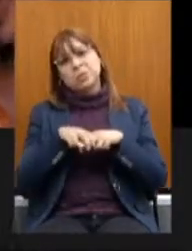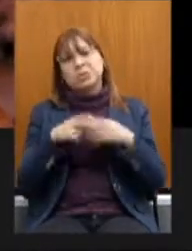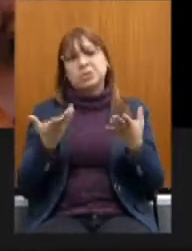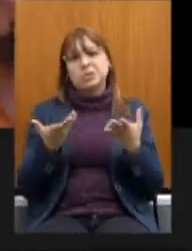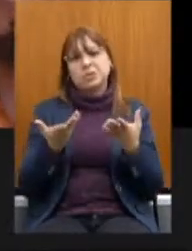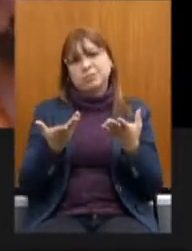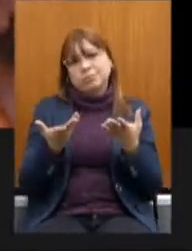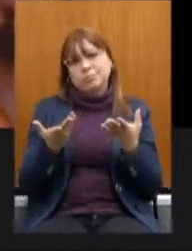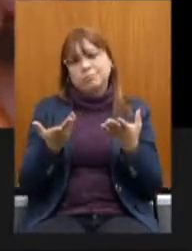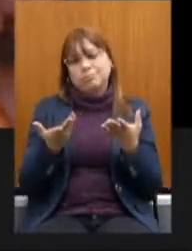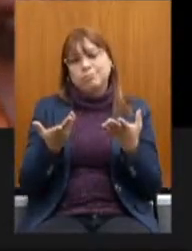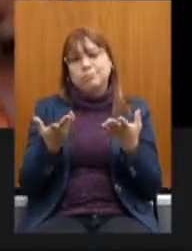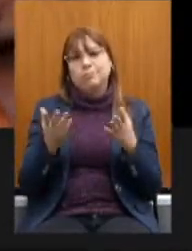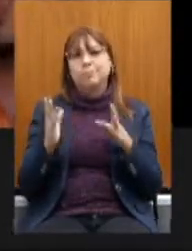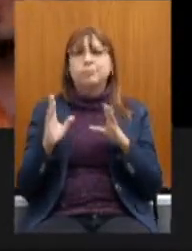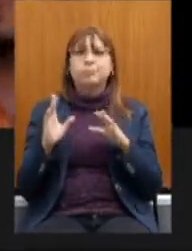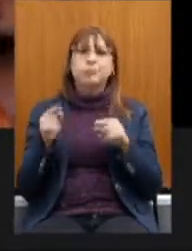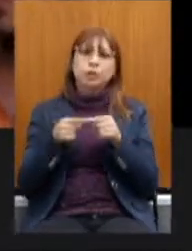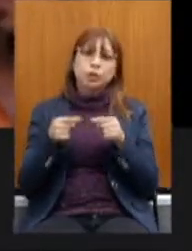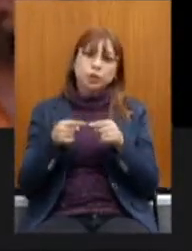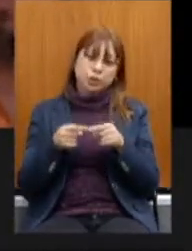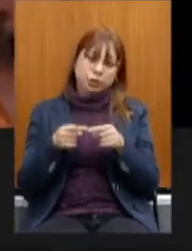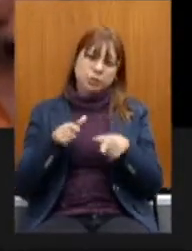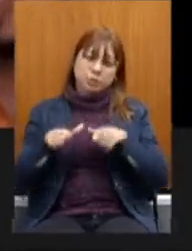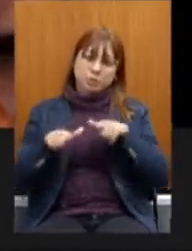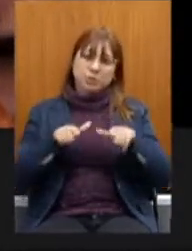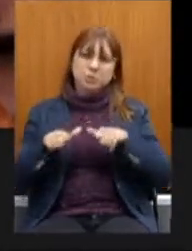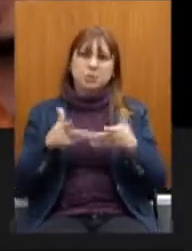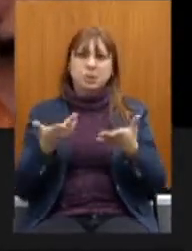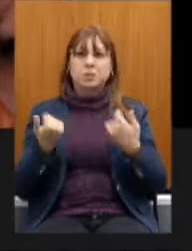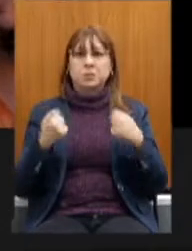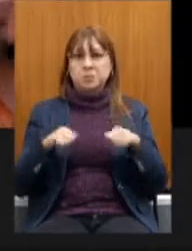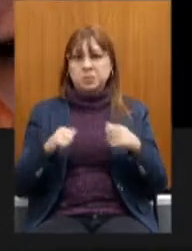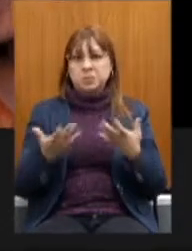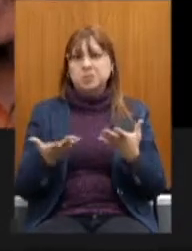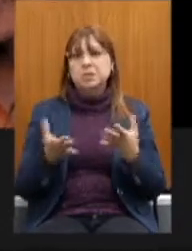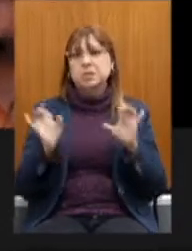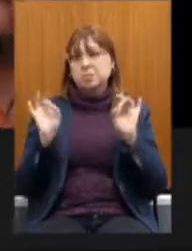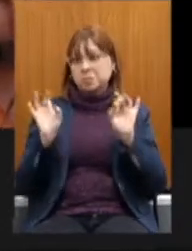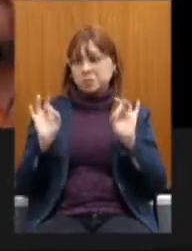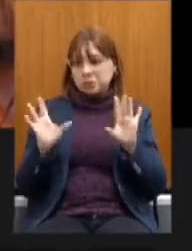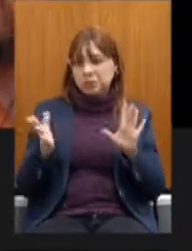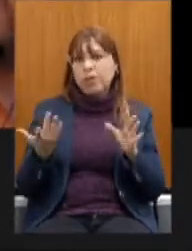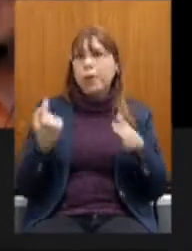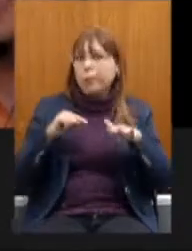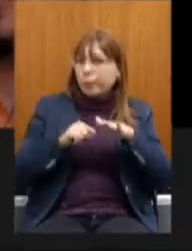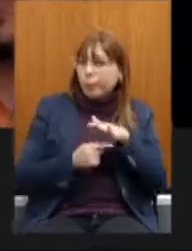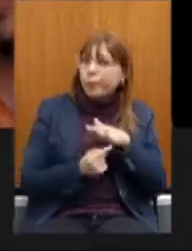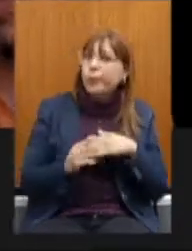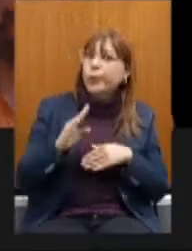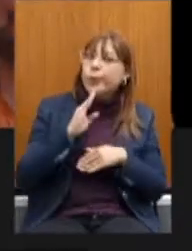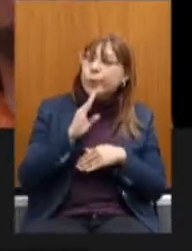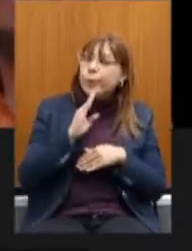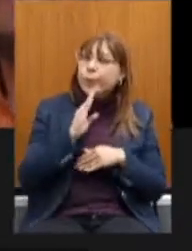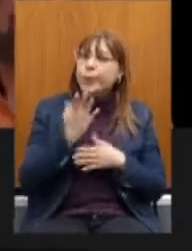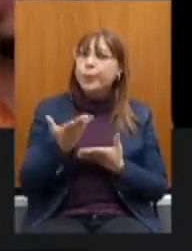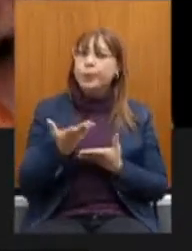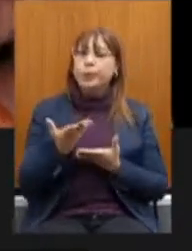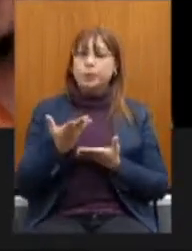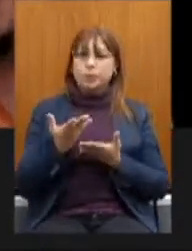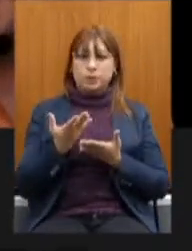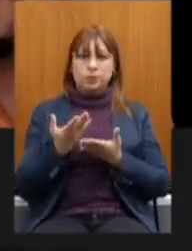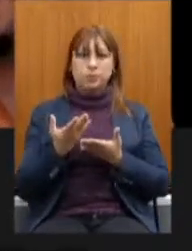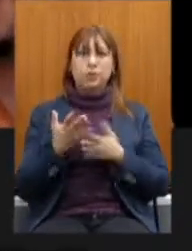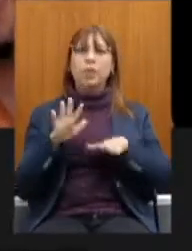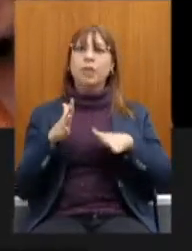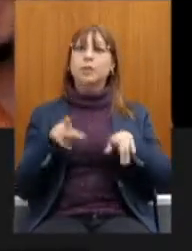como foi citado anteriormente, que é uma pessoa extremamente especializada, teve também um plano, talvez,